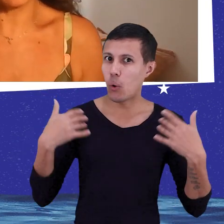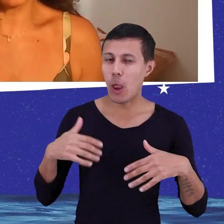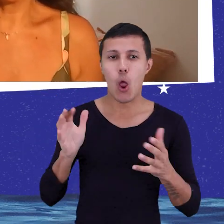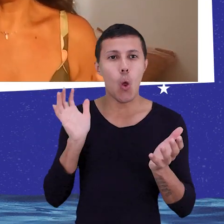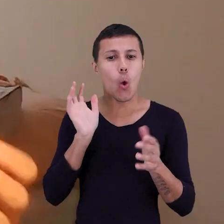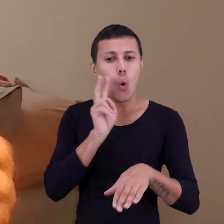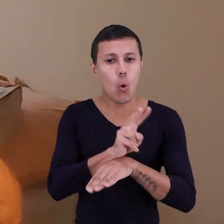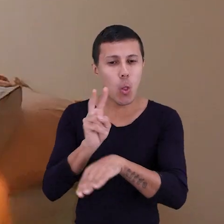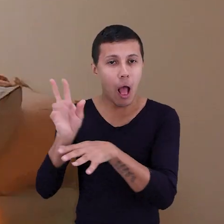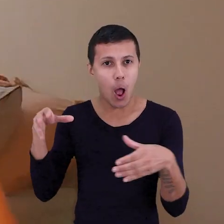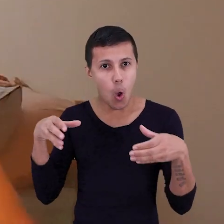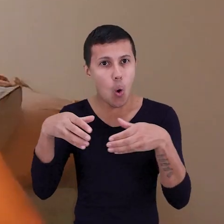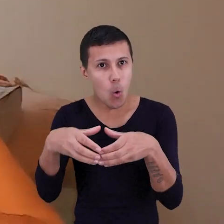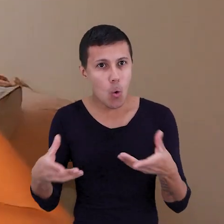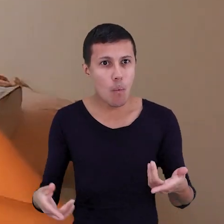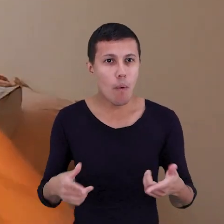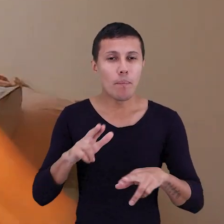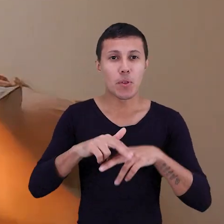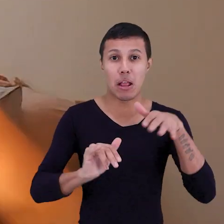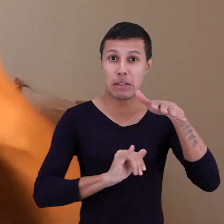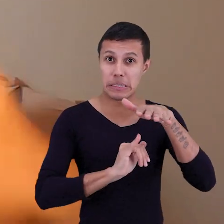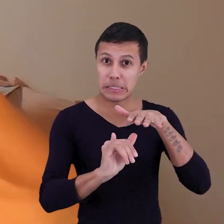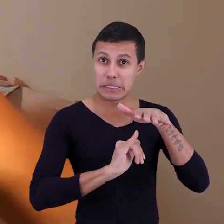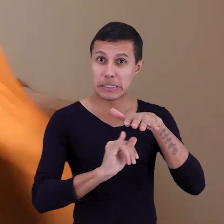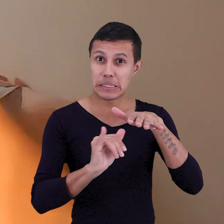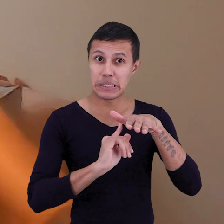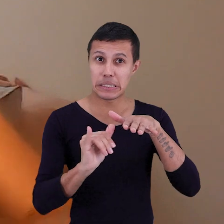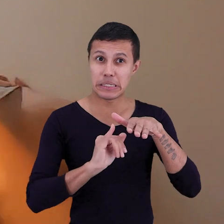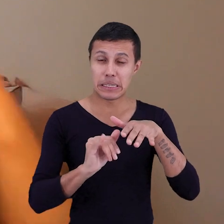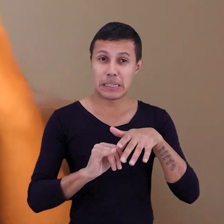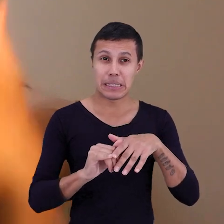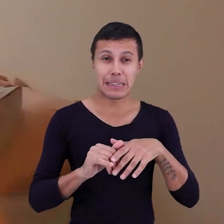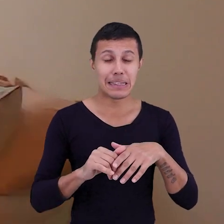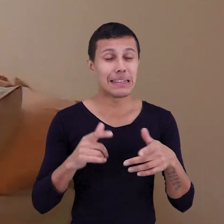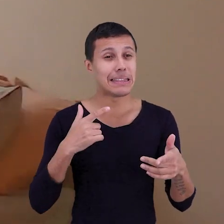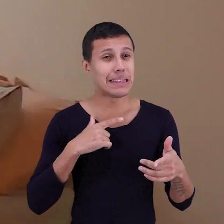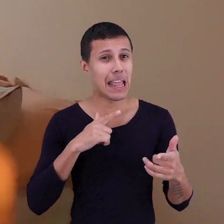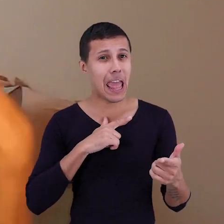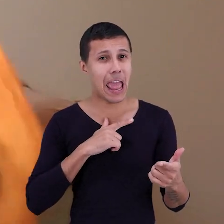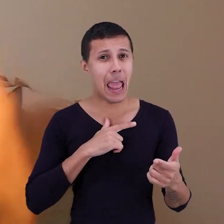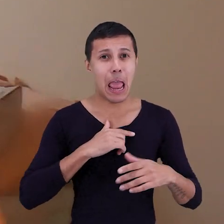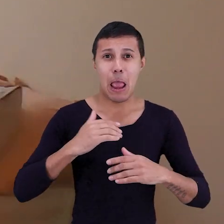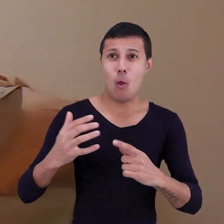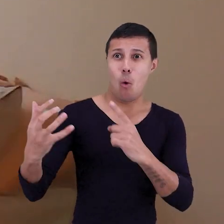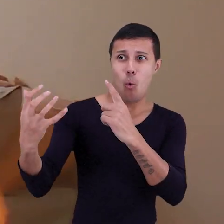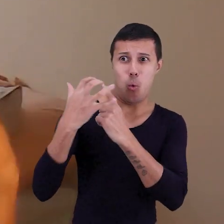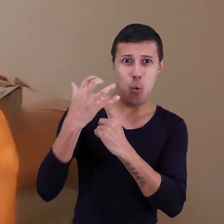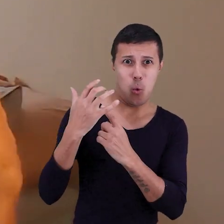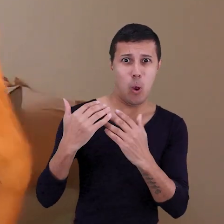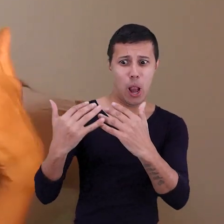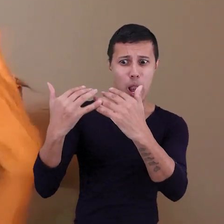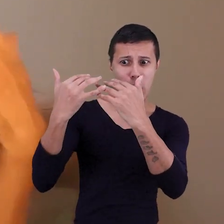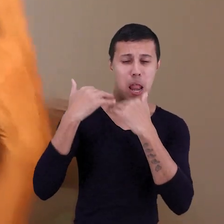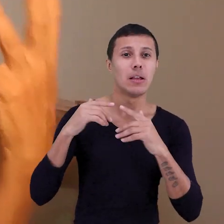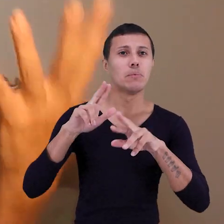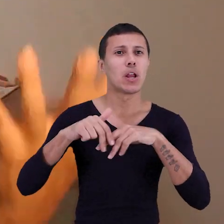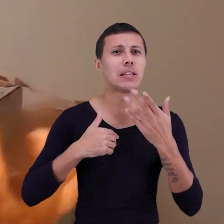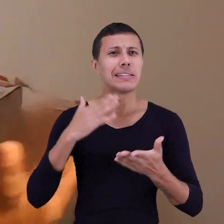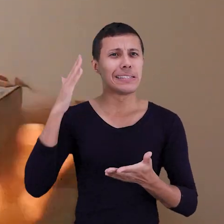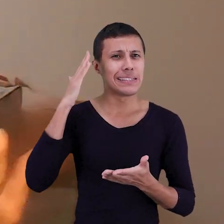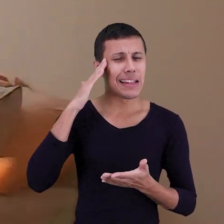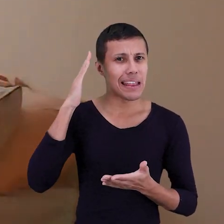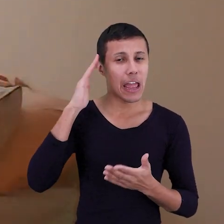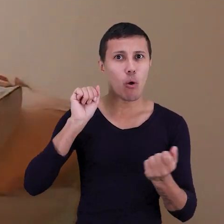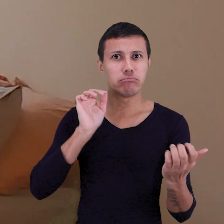time. Então, tenho... Porque a startup, ela leva muitas demandas. muita pressão, é muita coisa. Então, a gente tem que saber